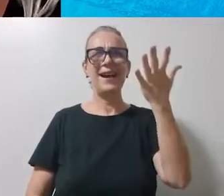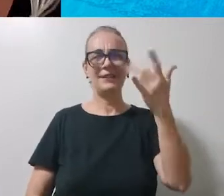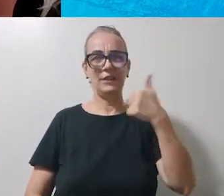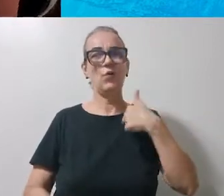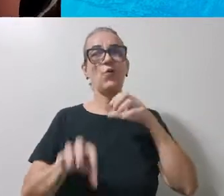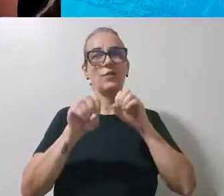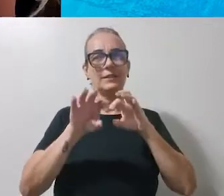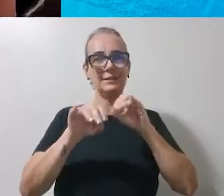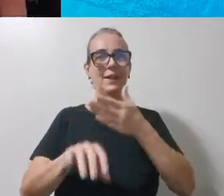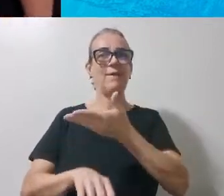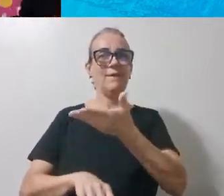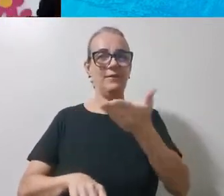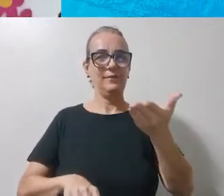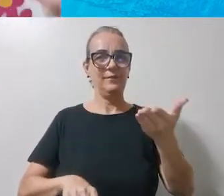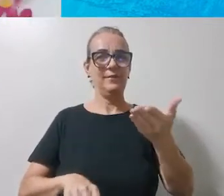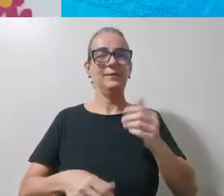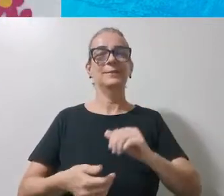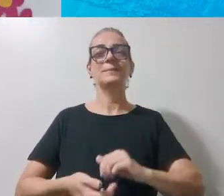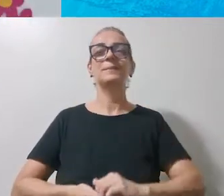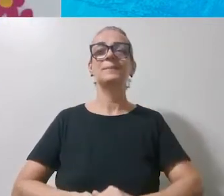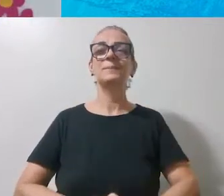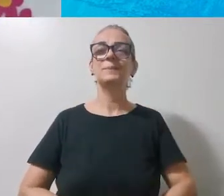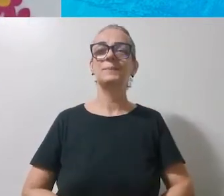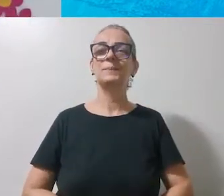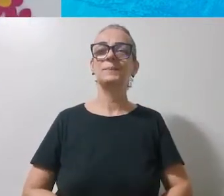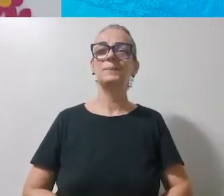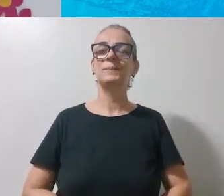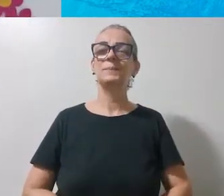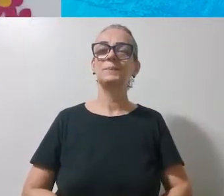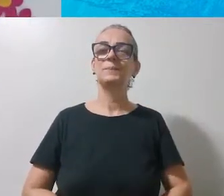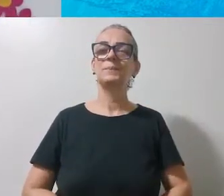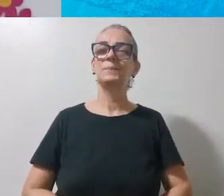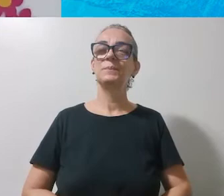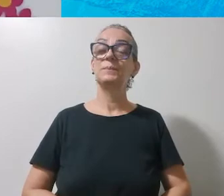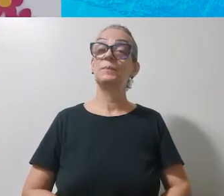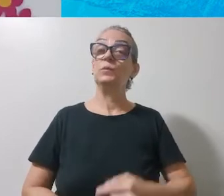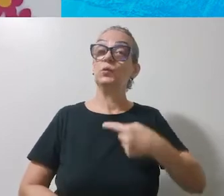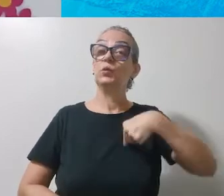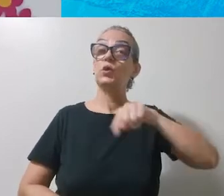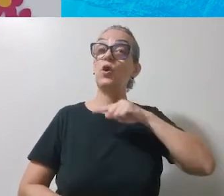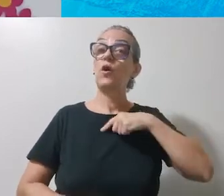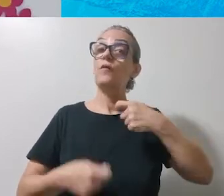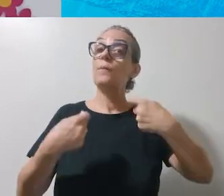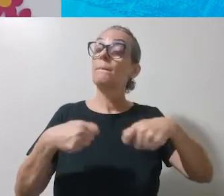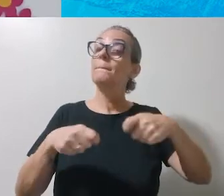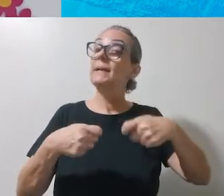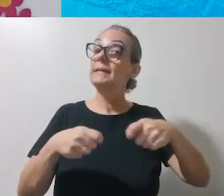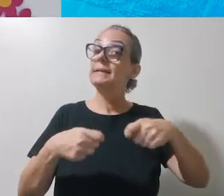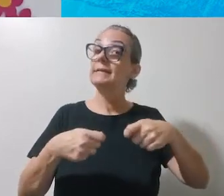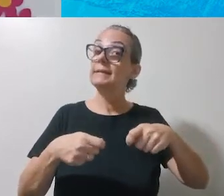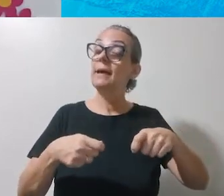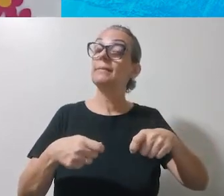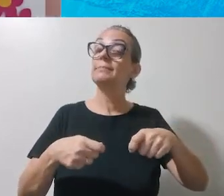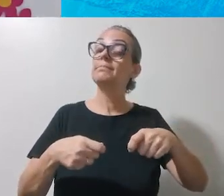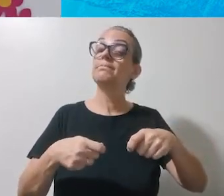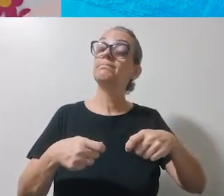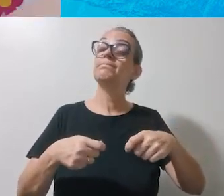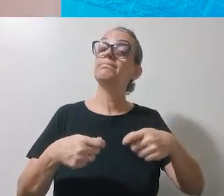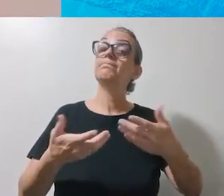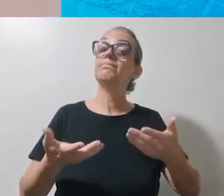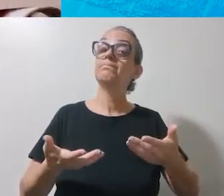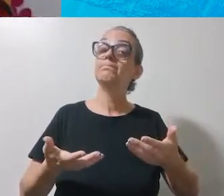ensinar a vocês. Hum, nós precisamos para isso de